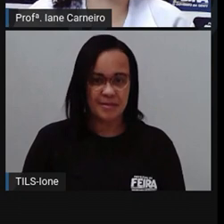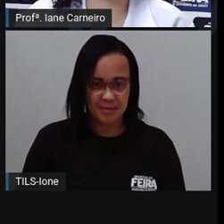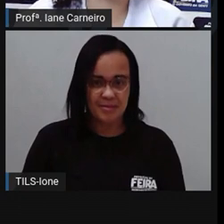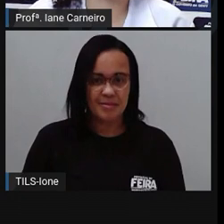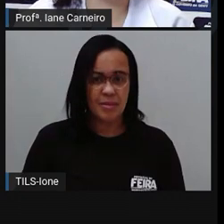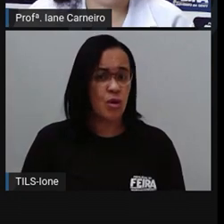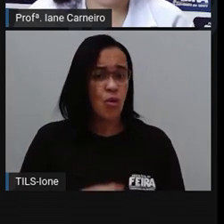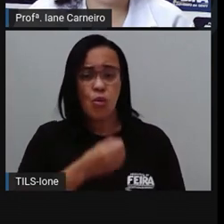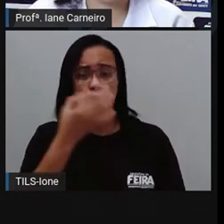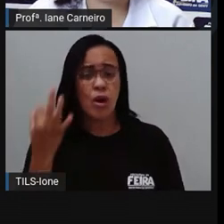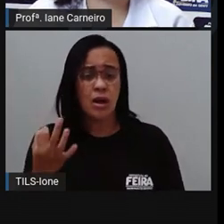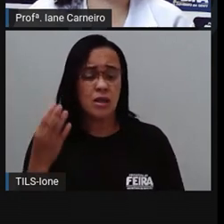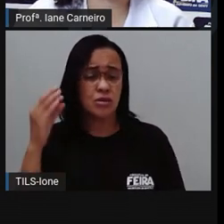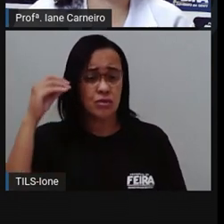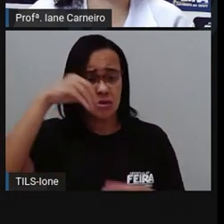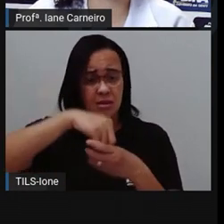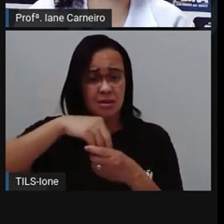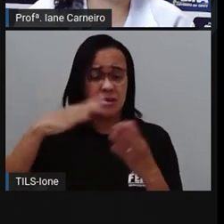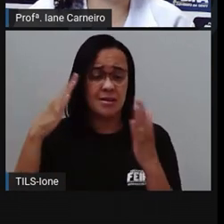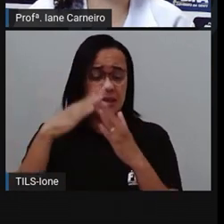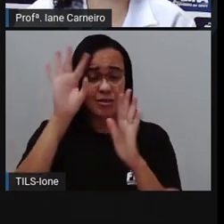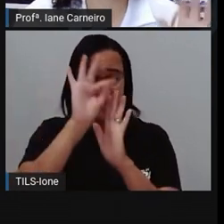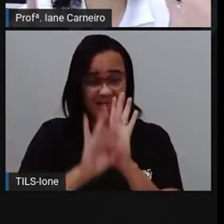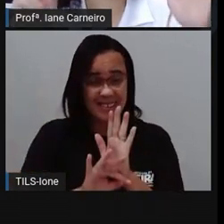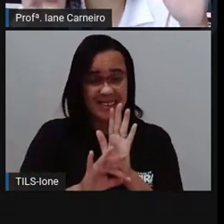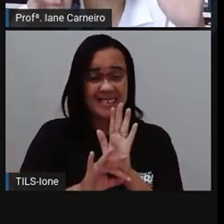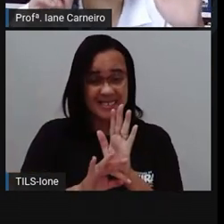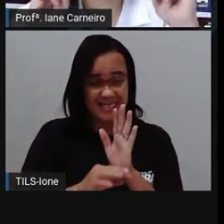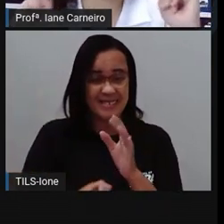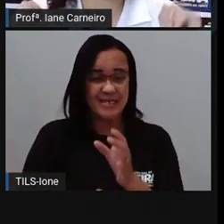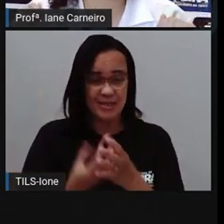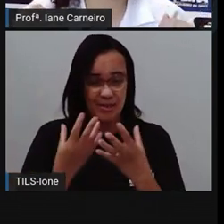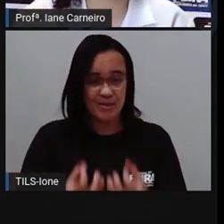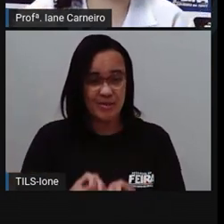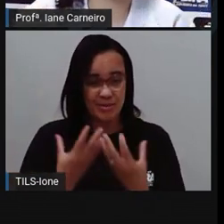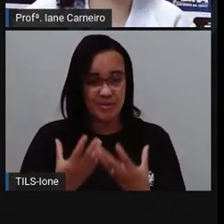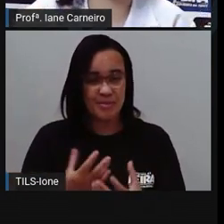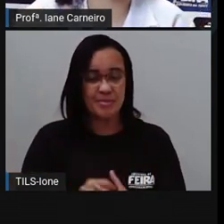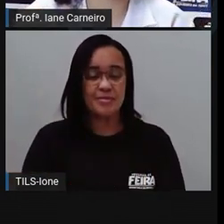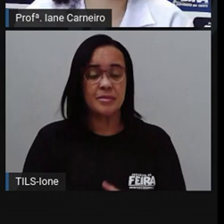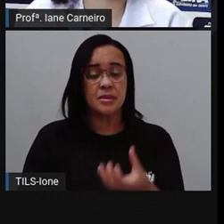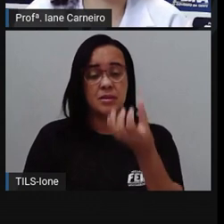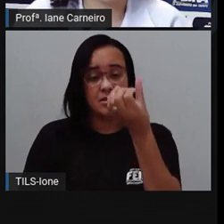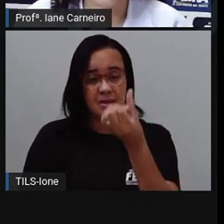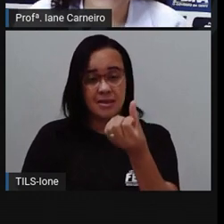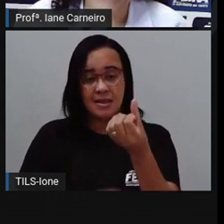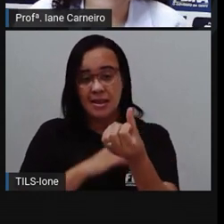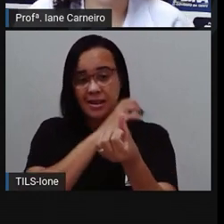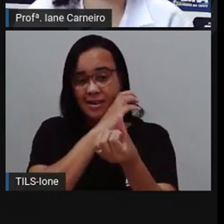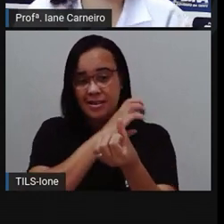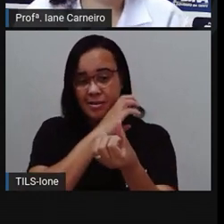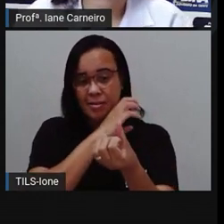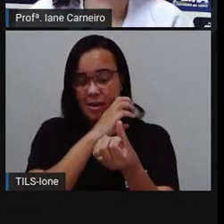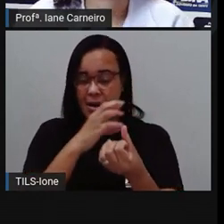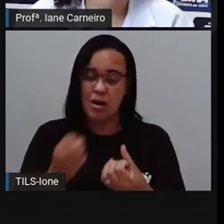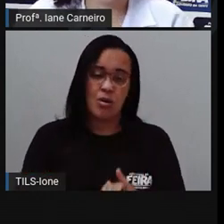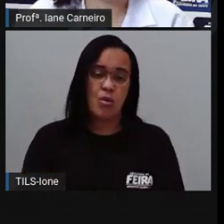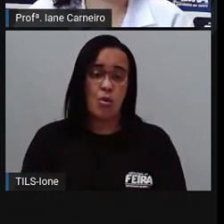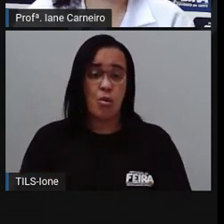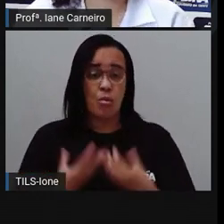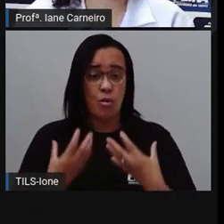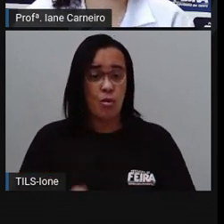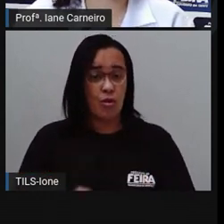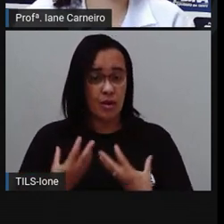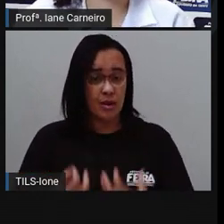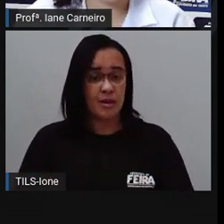então, quantos são? Seis, né? Seis animais aparecem lá no poema de Elia José.